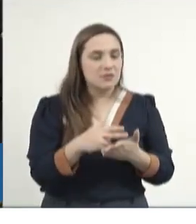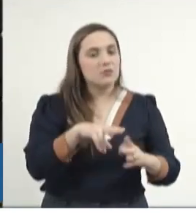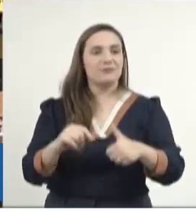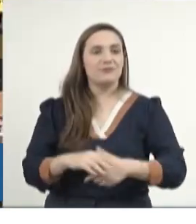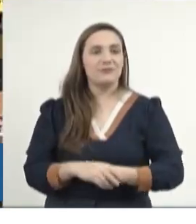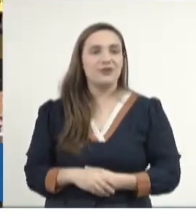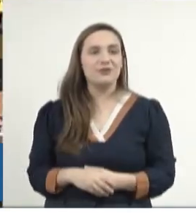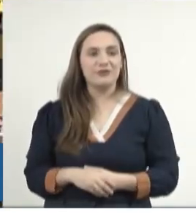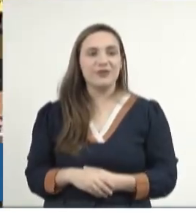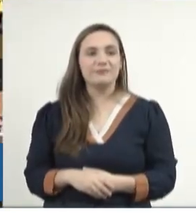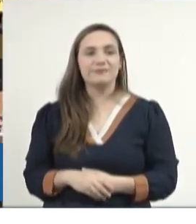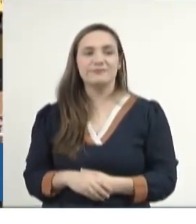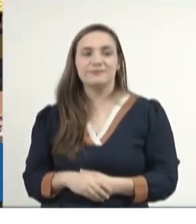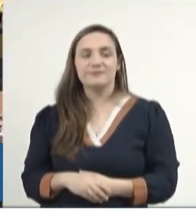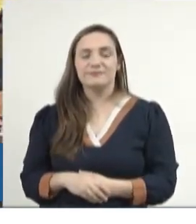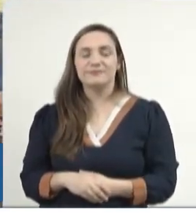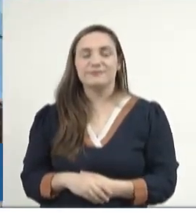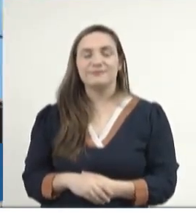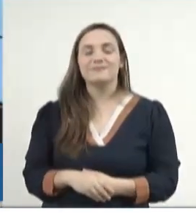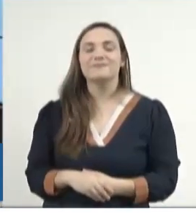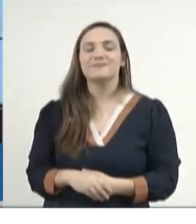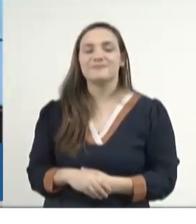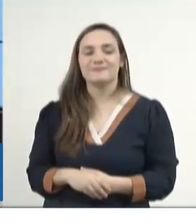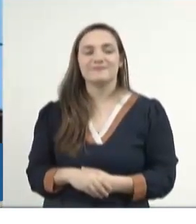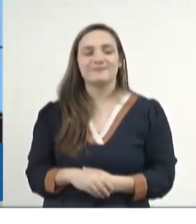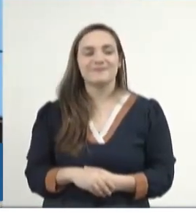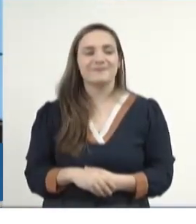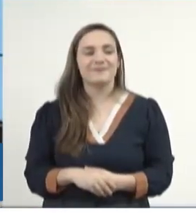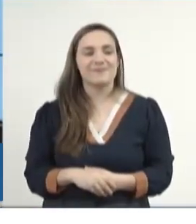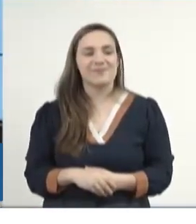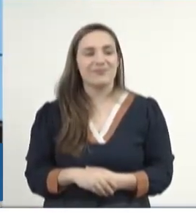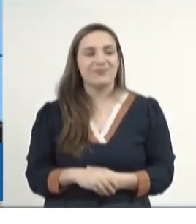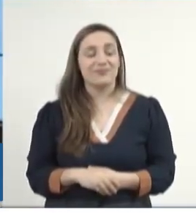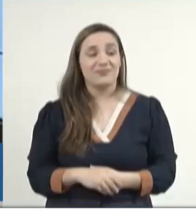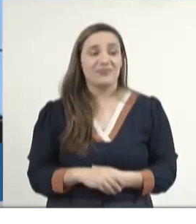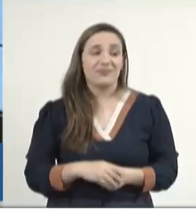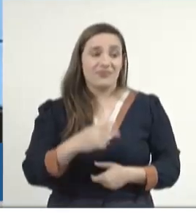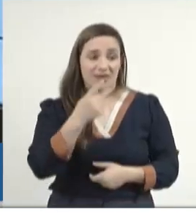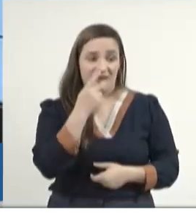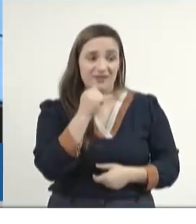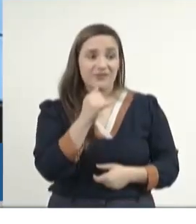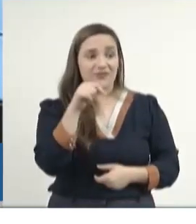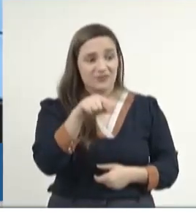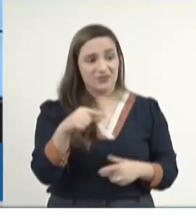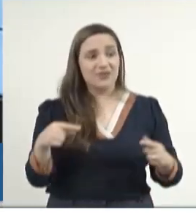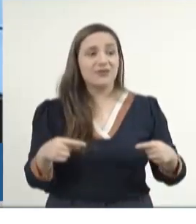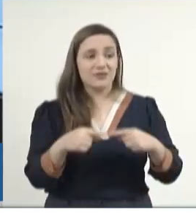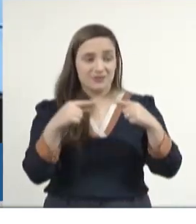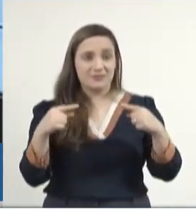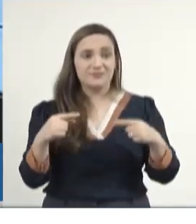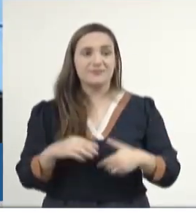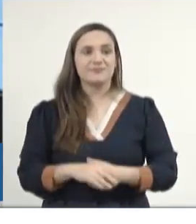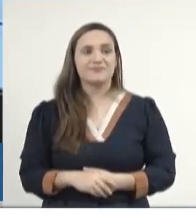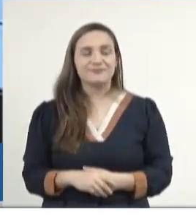por aí. É uma dúvida minha, tá? Se alguém se identificar, fique à vontade.